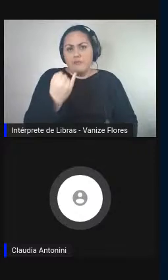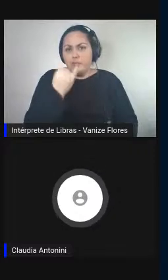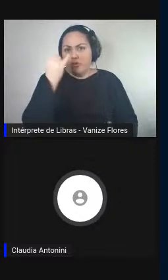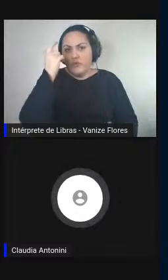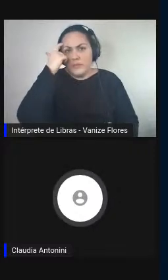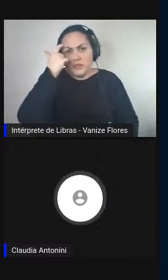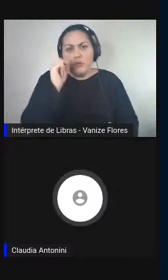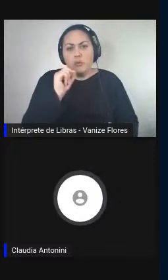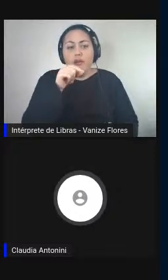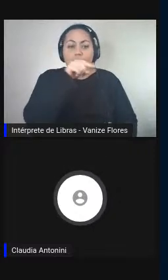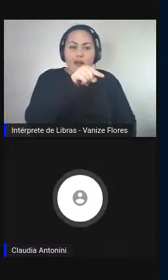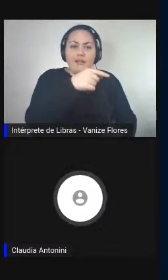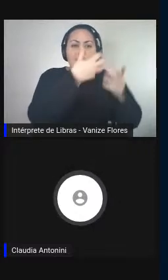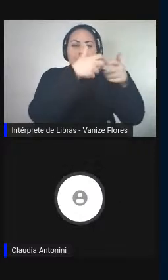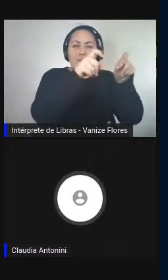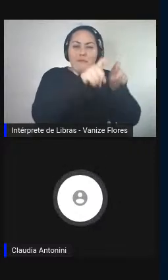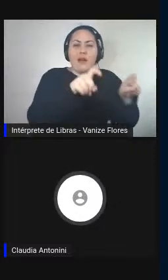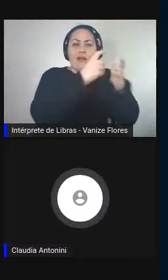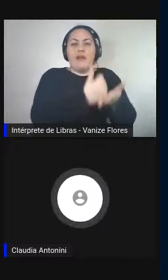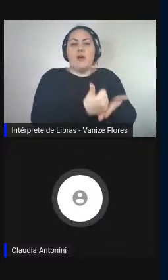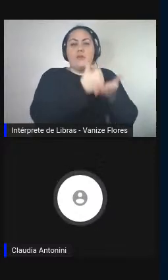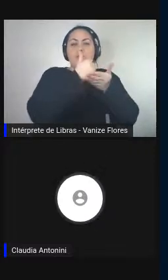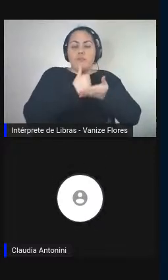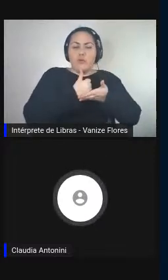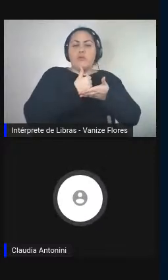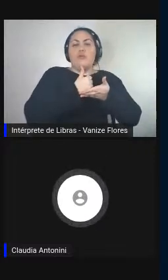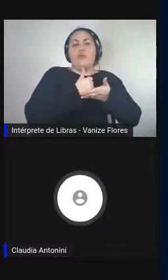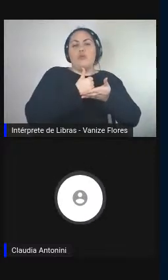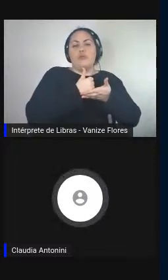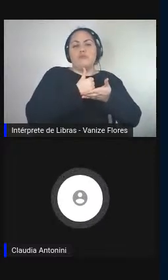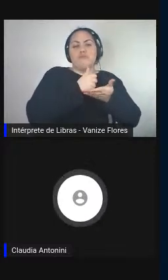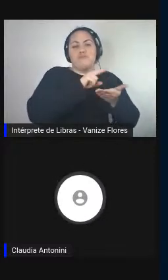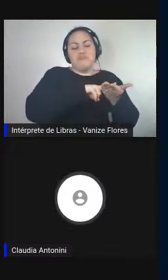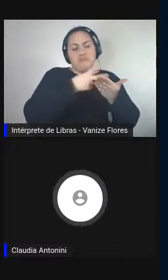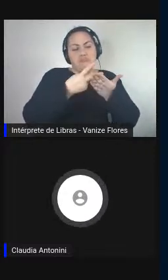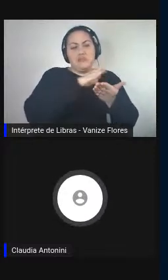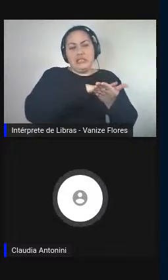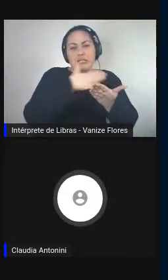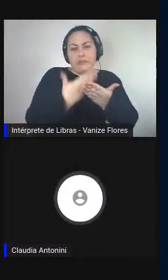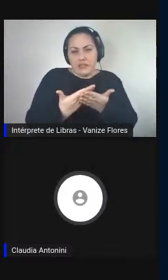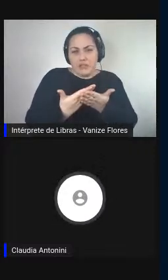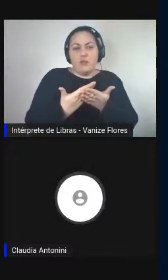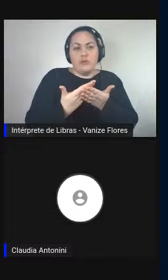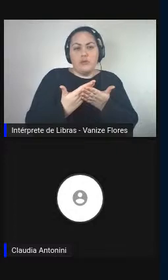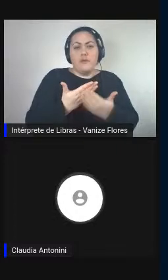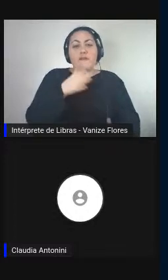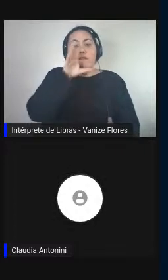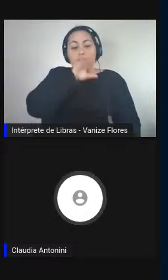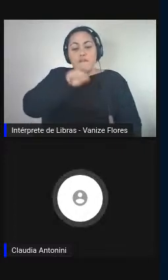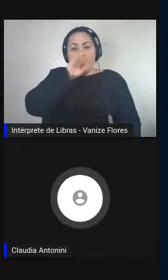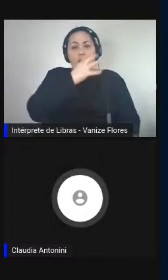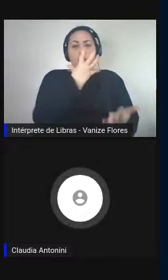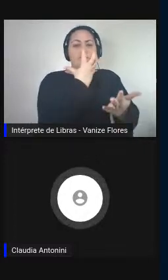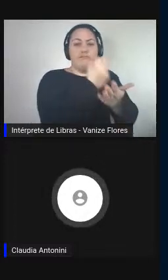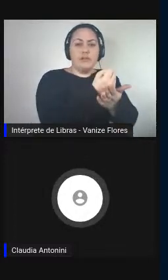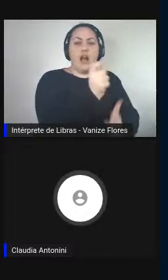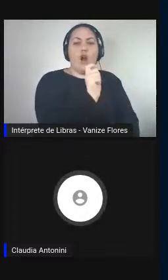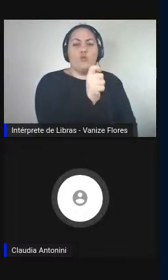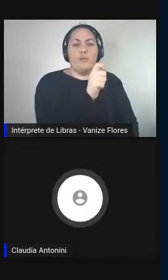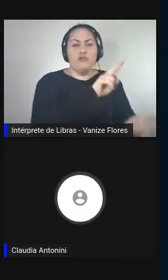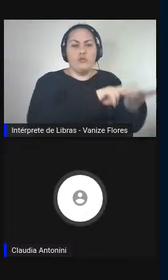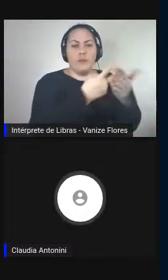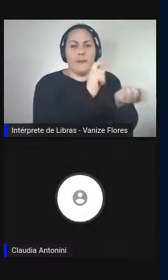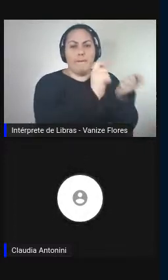serviço de interpretação, de tradução da fala completamente automática. Estes dois